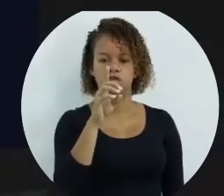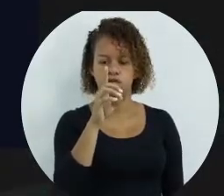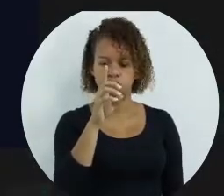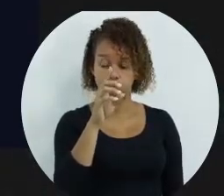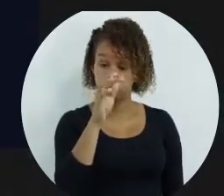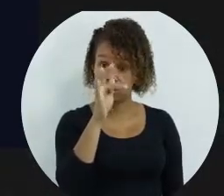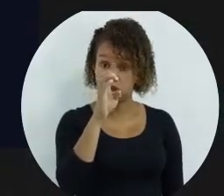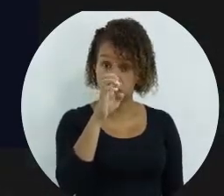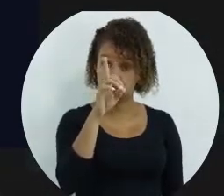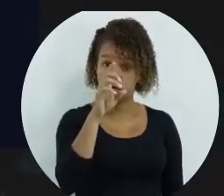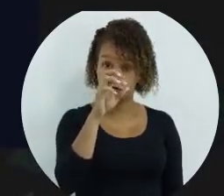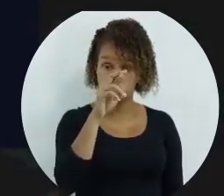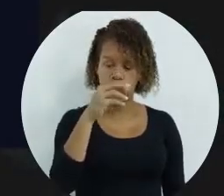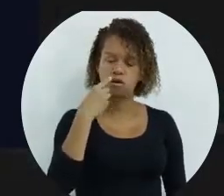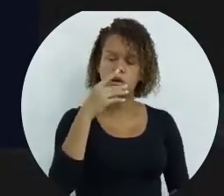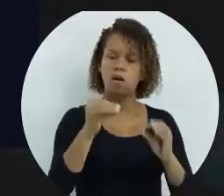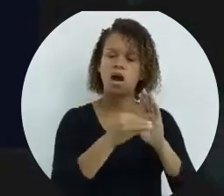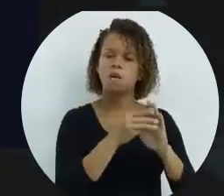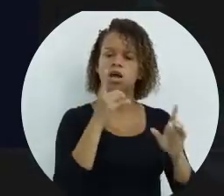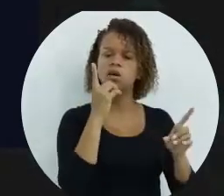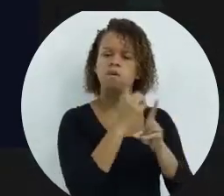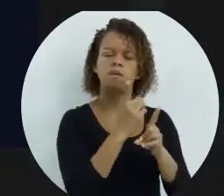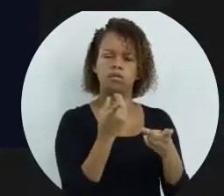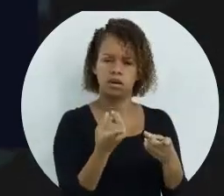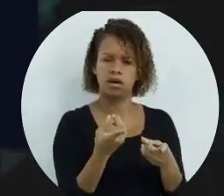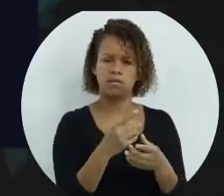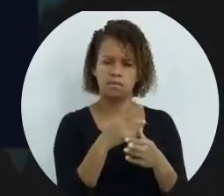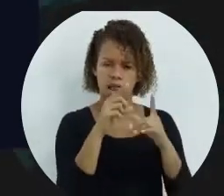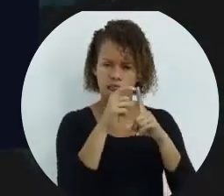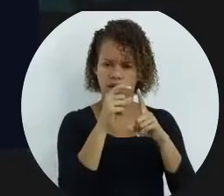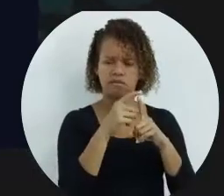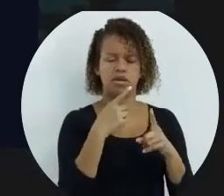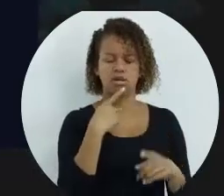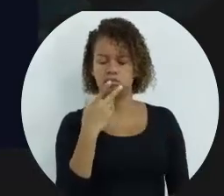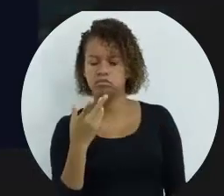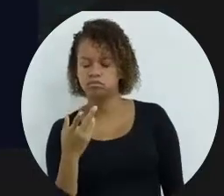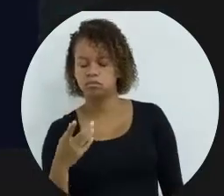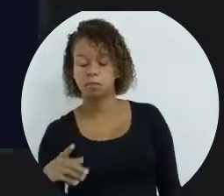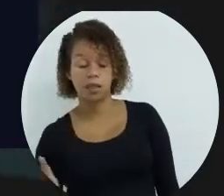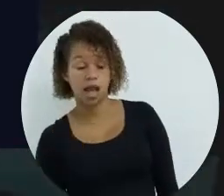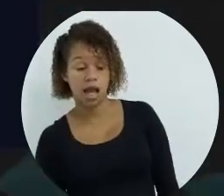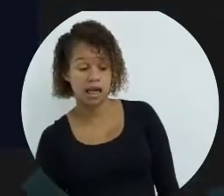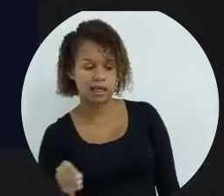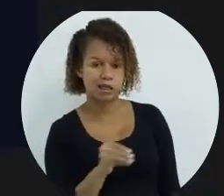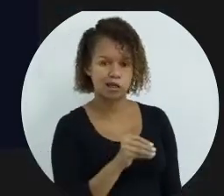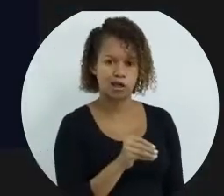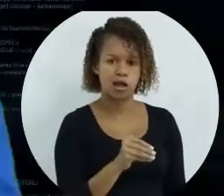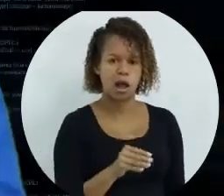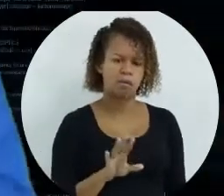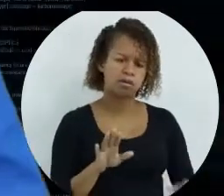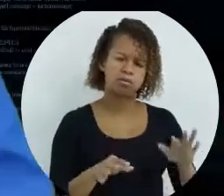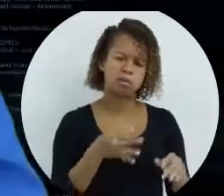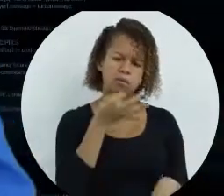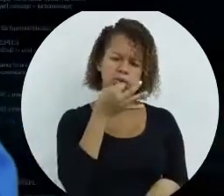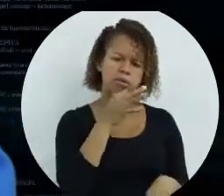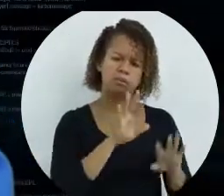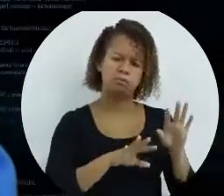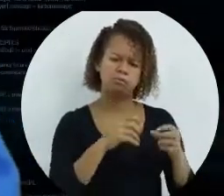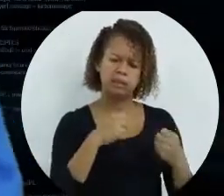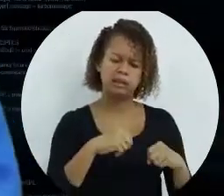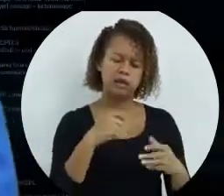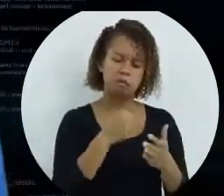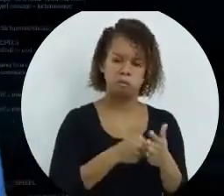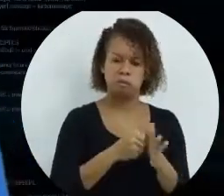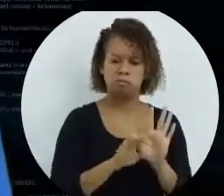o que ele não encontrar. Então, toda vez que ele fizer o teste e nenhum valor servir, ele coloca. Esse default é opcional. Uma outra